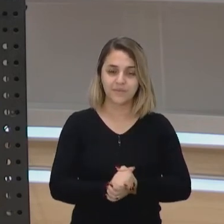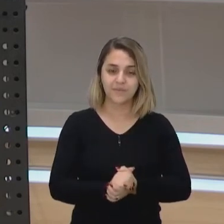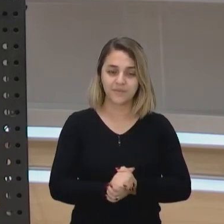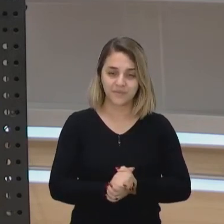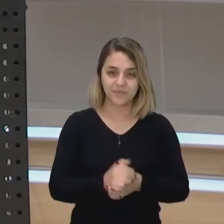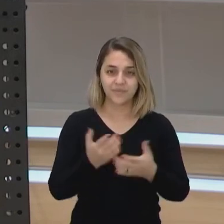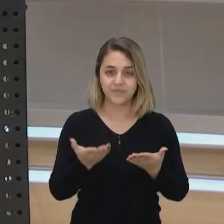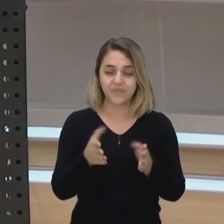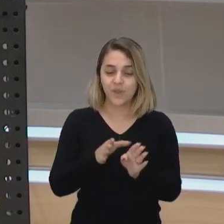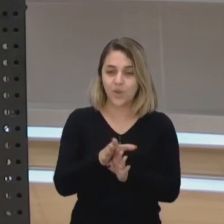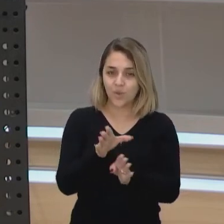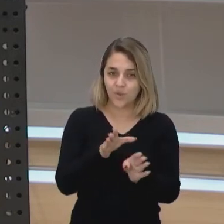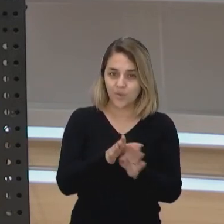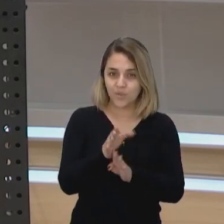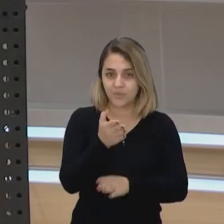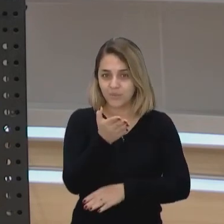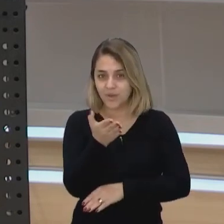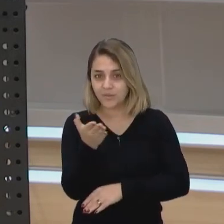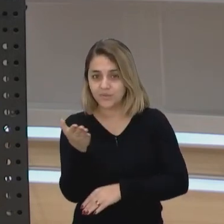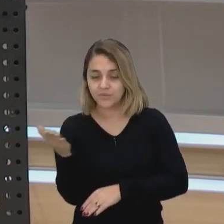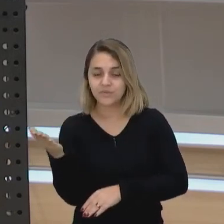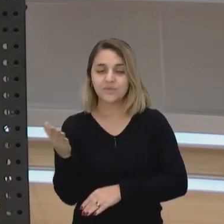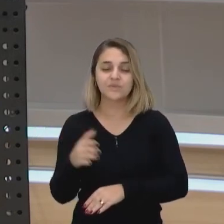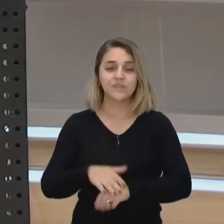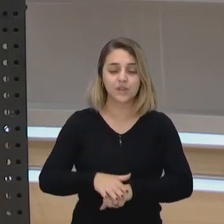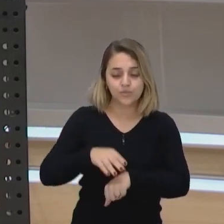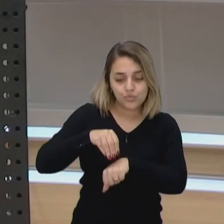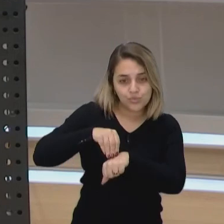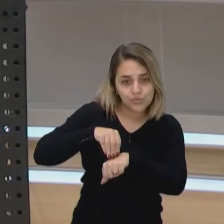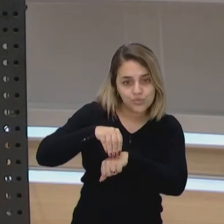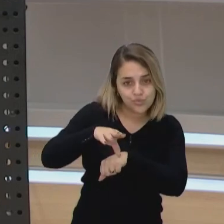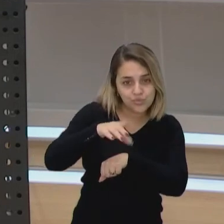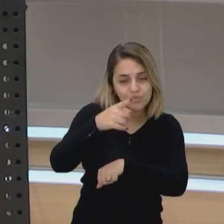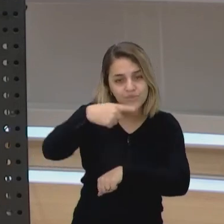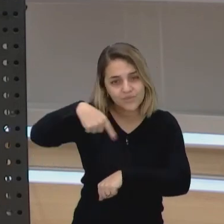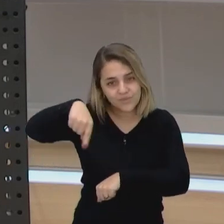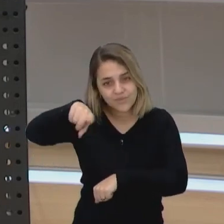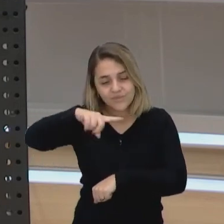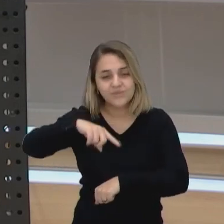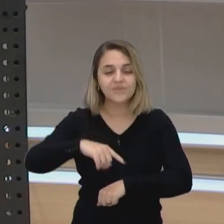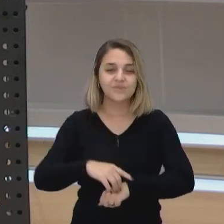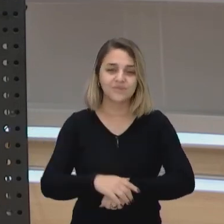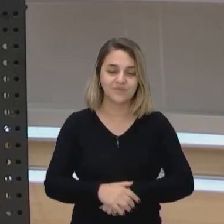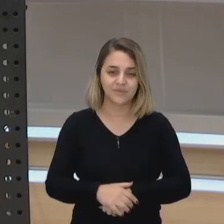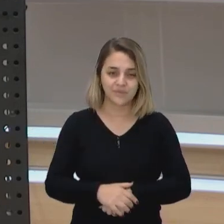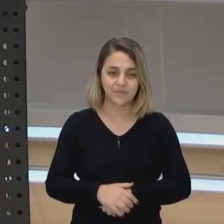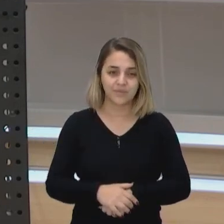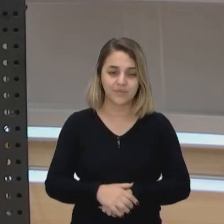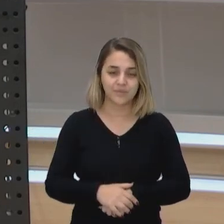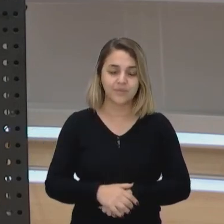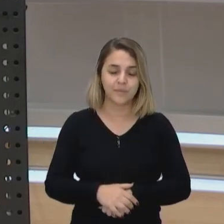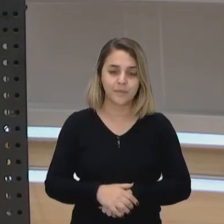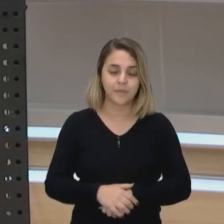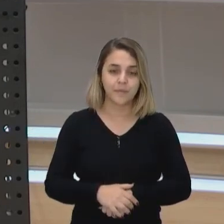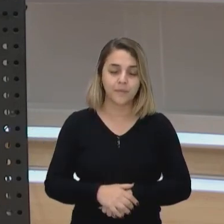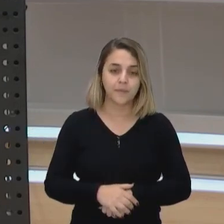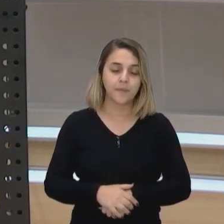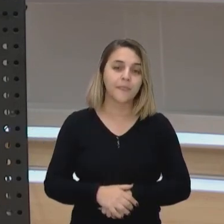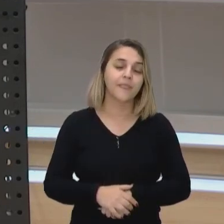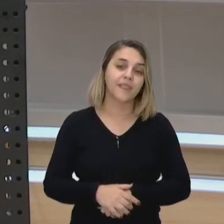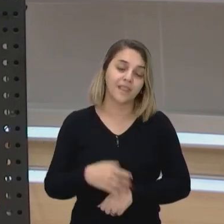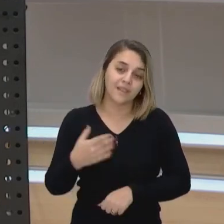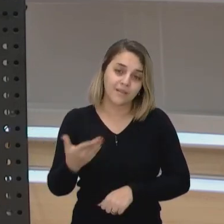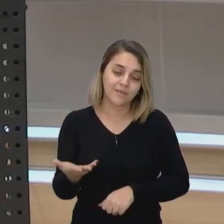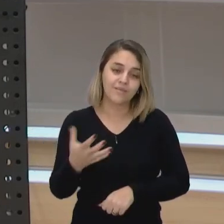essa orientação para vocês fica essa essa sugestão para que vocês e aí pessoal é dessa